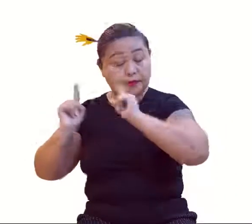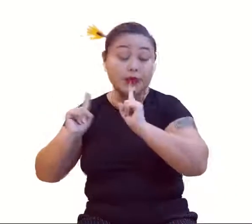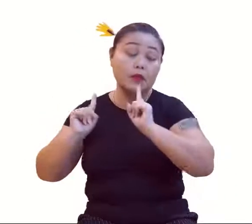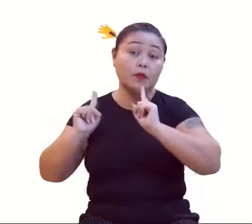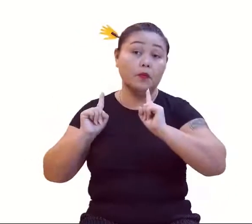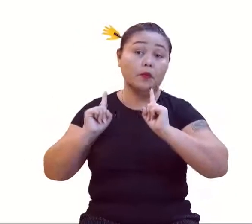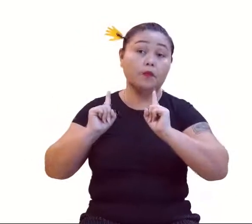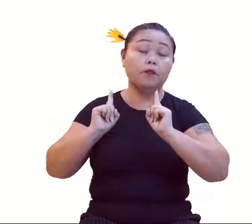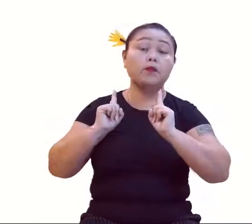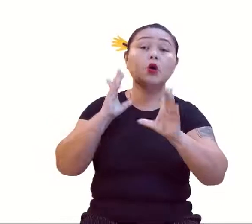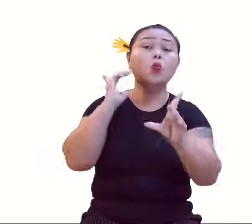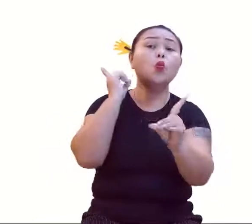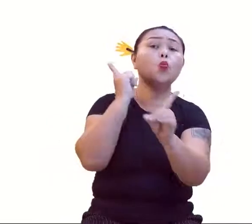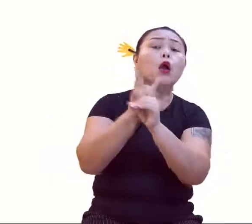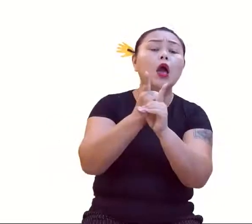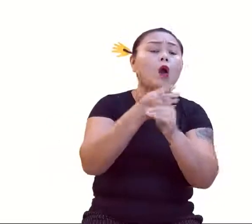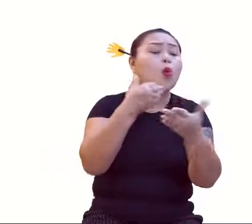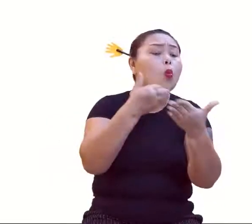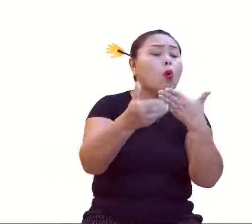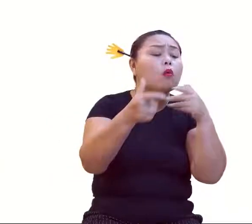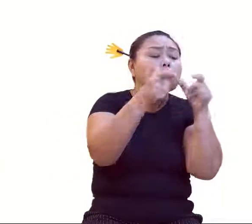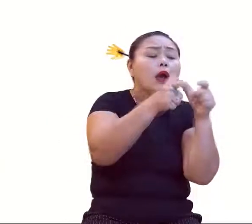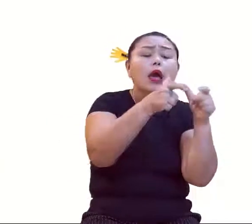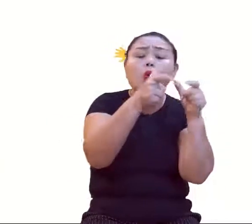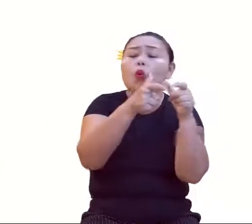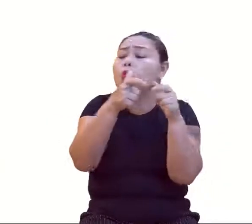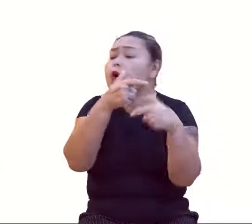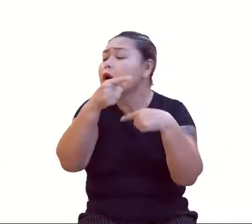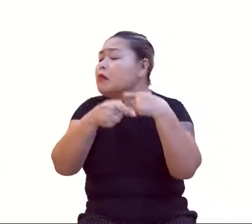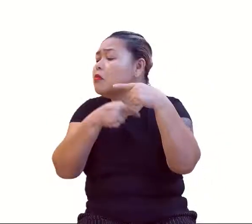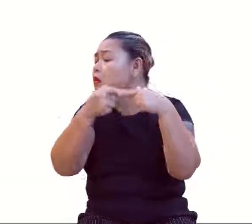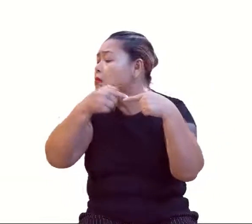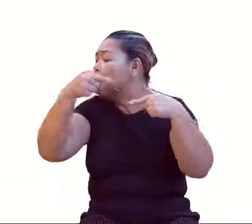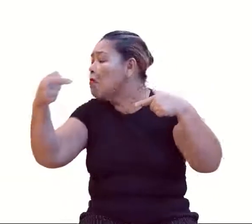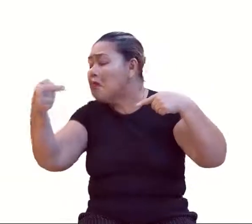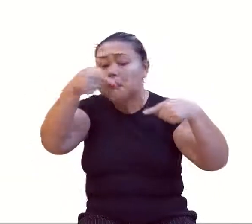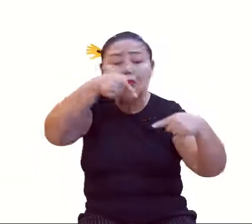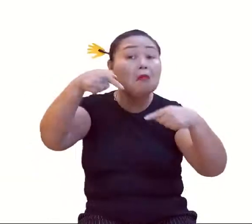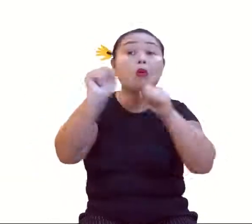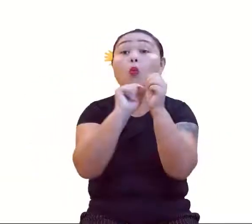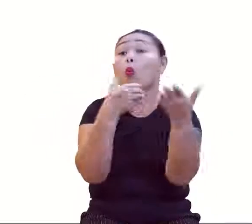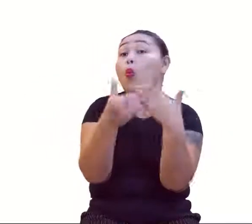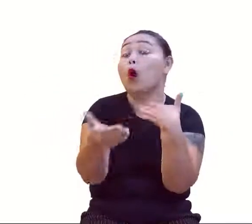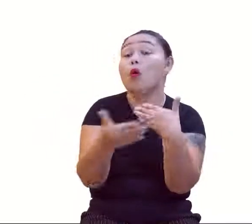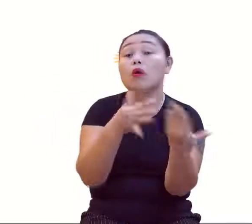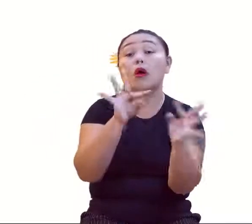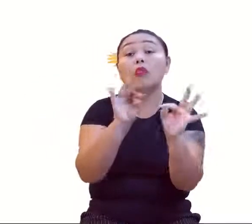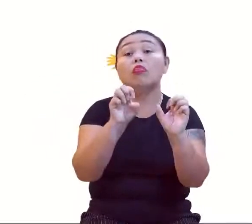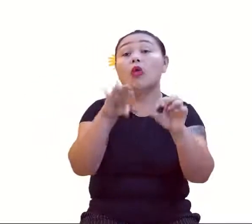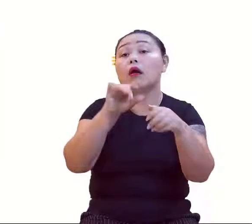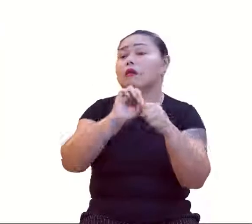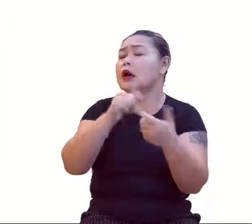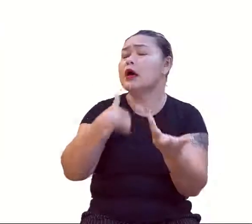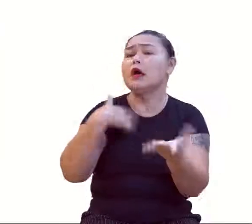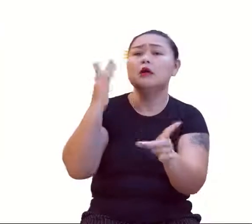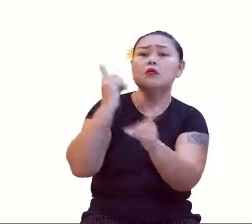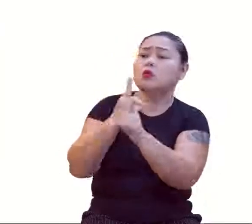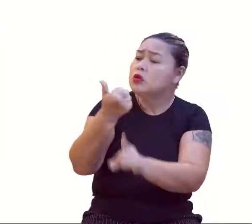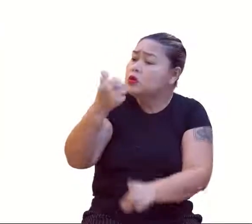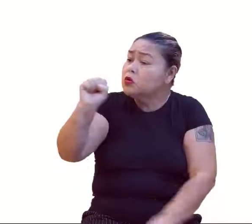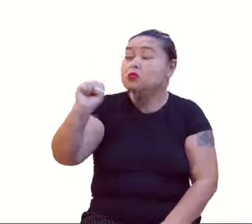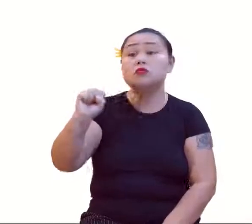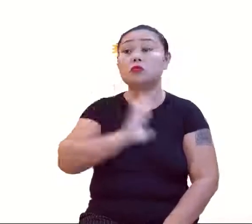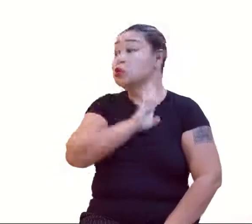Aqui eu encontro qualquer termo, qualquer Então, se eu tenho, eu quero encontrar lá o 18, lá o 18º termo, eu posso encontrar?